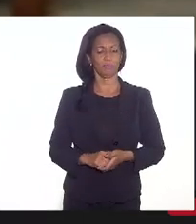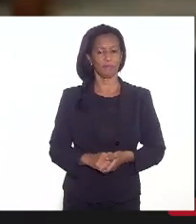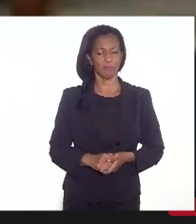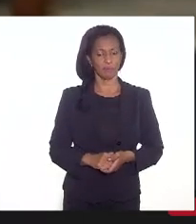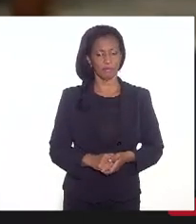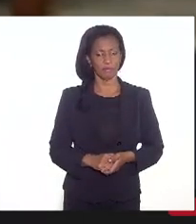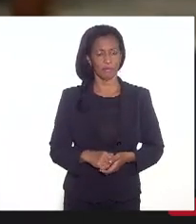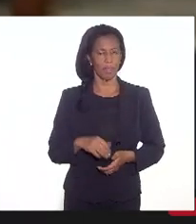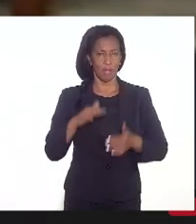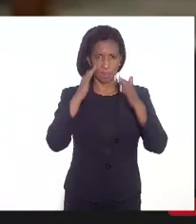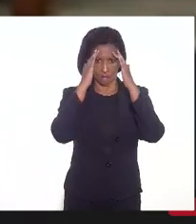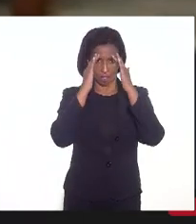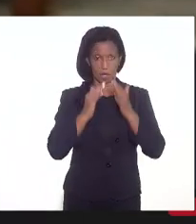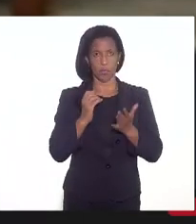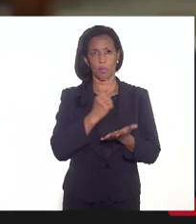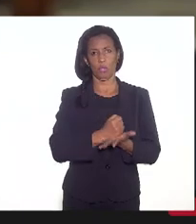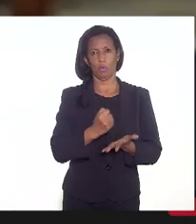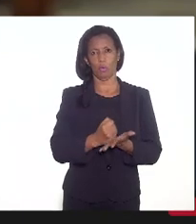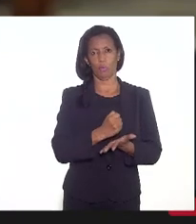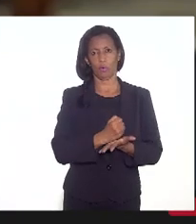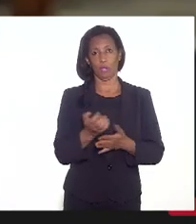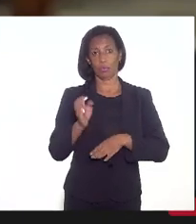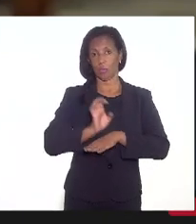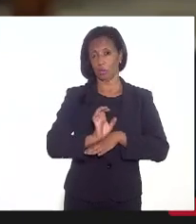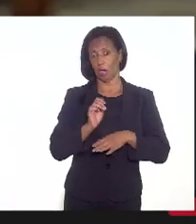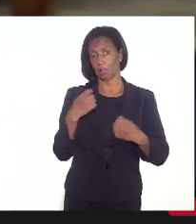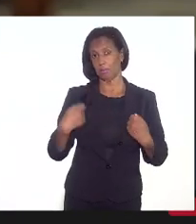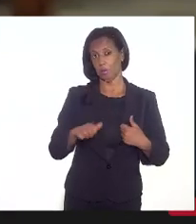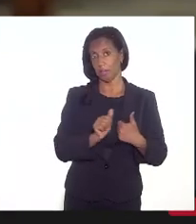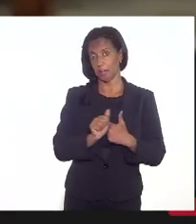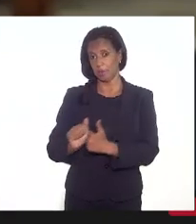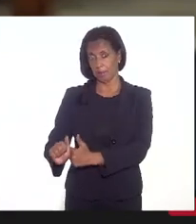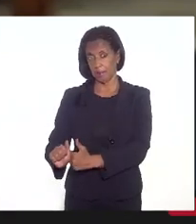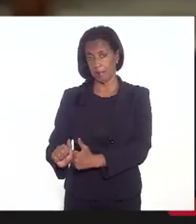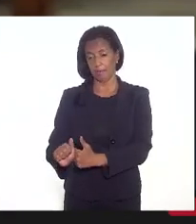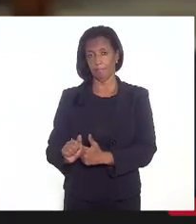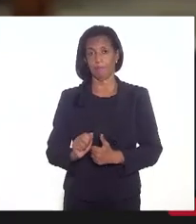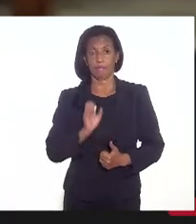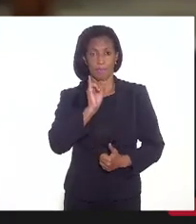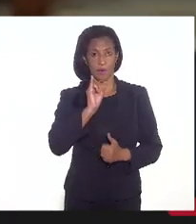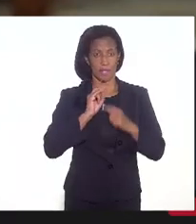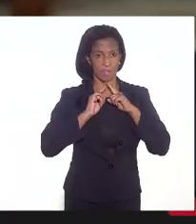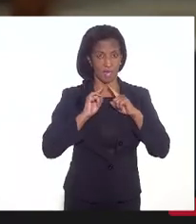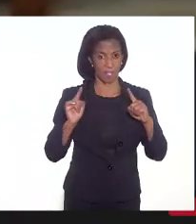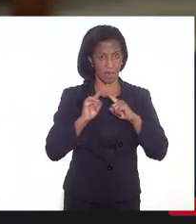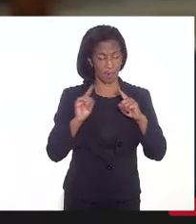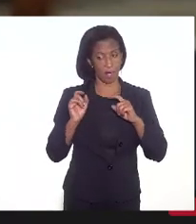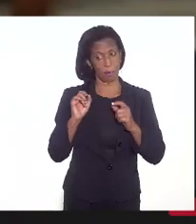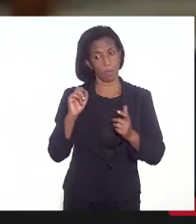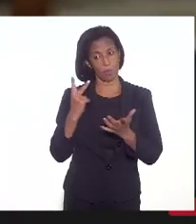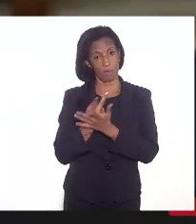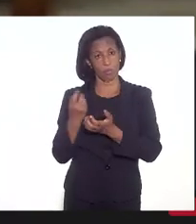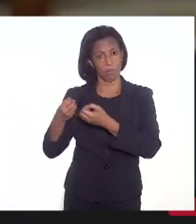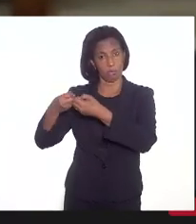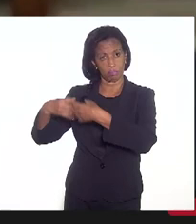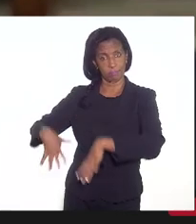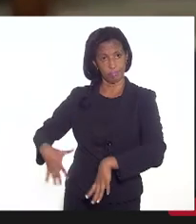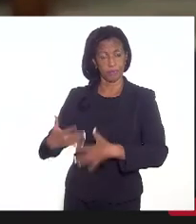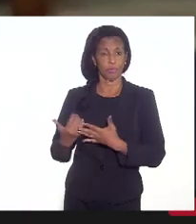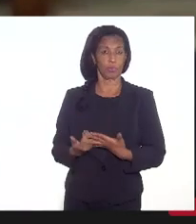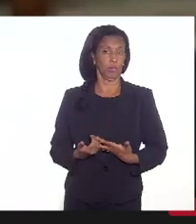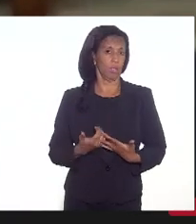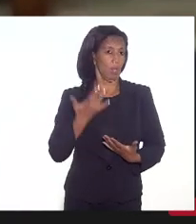em respeito aos contratos, o Estado deveria seguir. Se questiona, eventualmente, se houver prejuízo, e eu acho ótimo